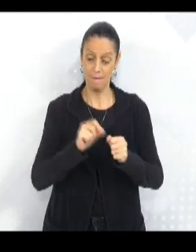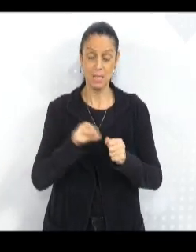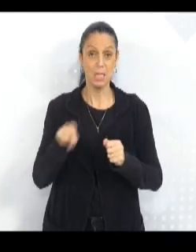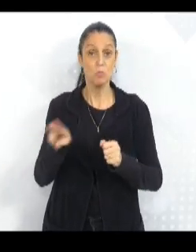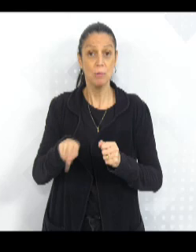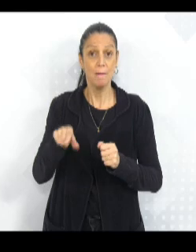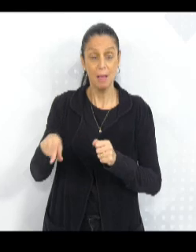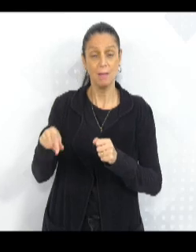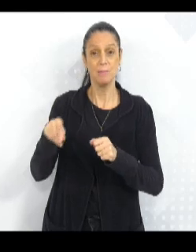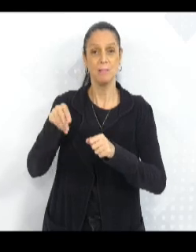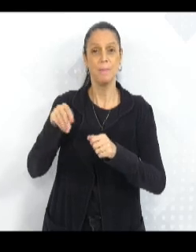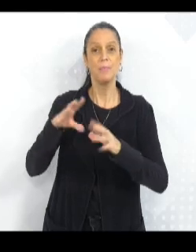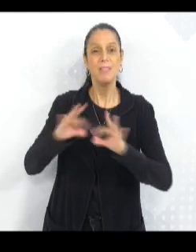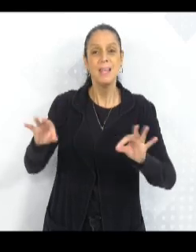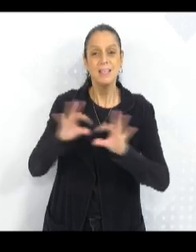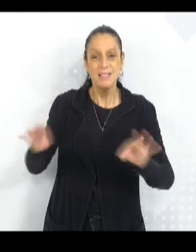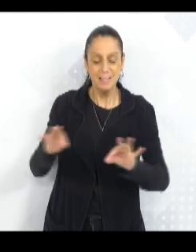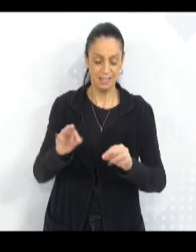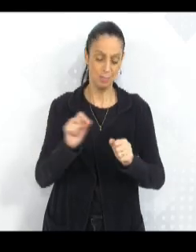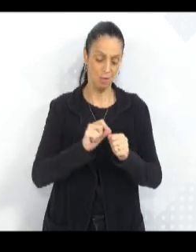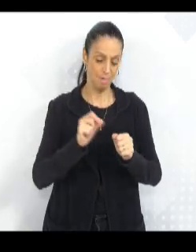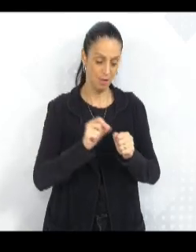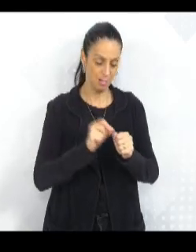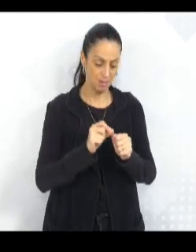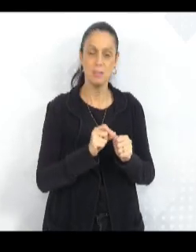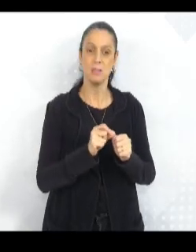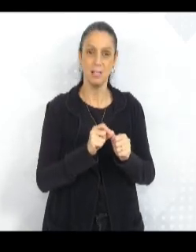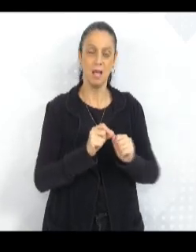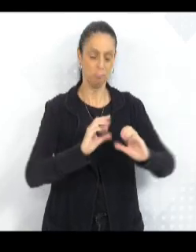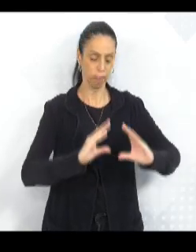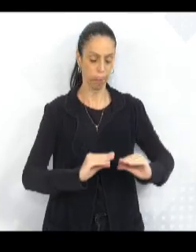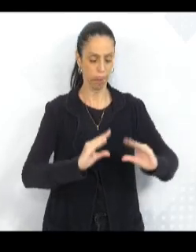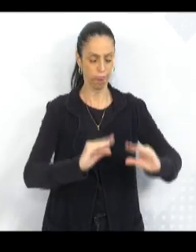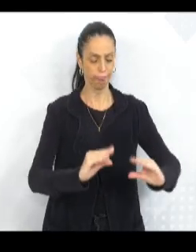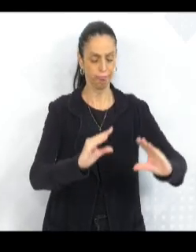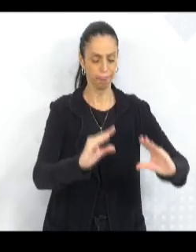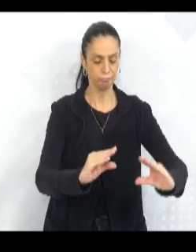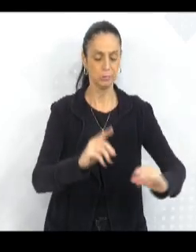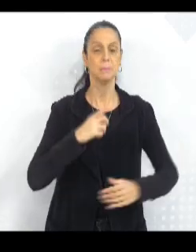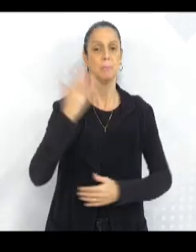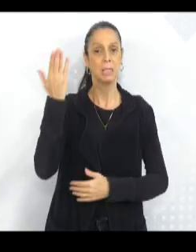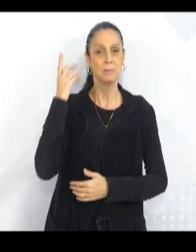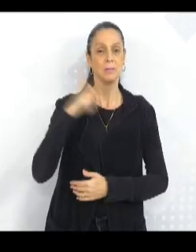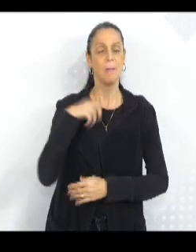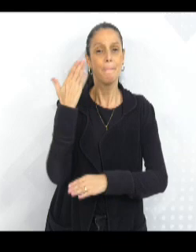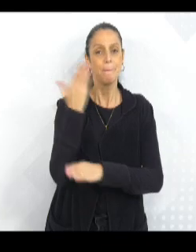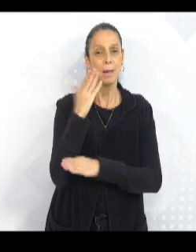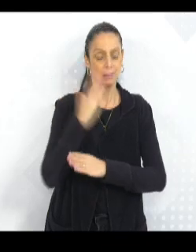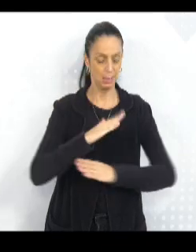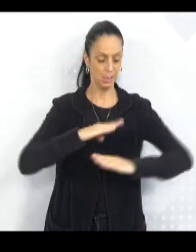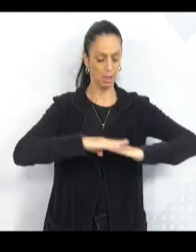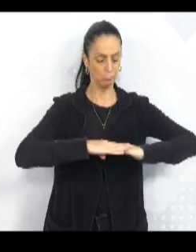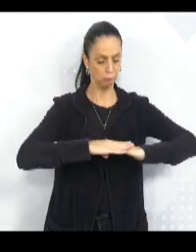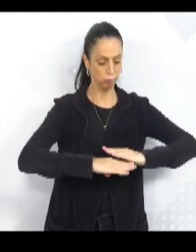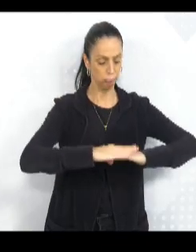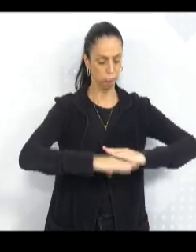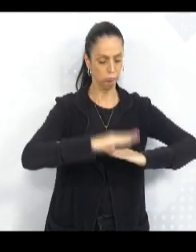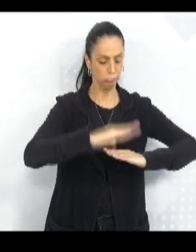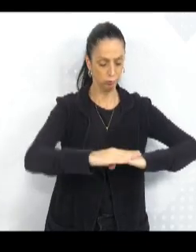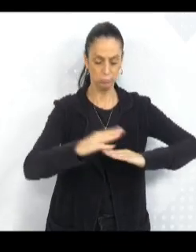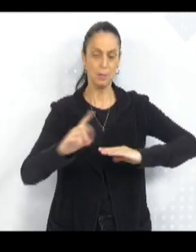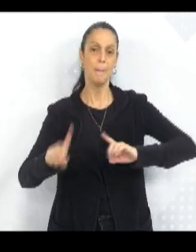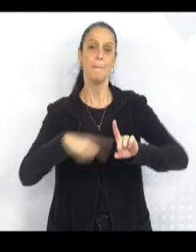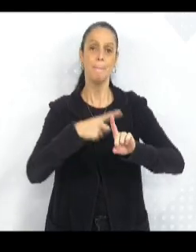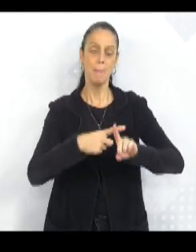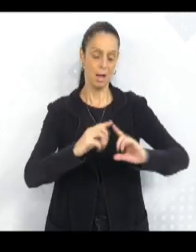Em cima de tábuas, de caixões, né? Daqueles caixões grandes que tinha. Essa era,